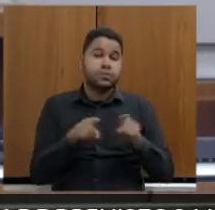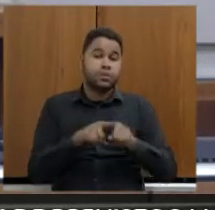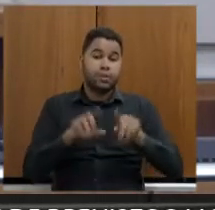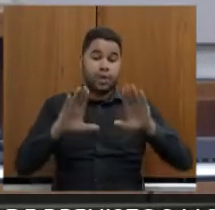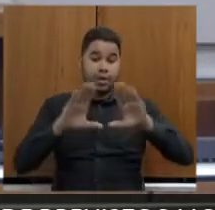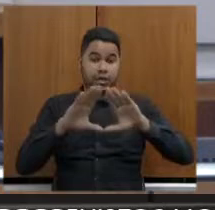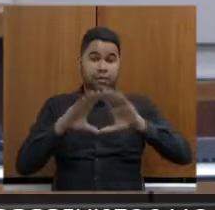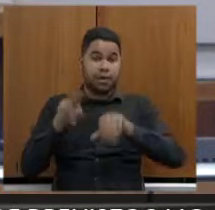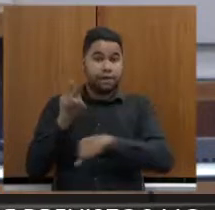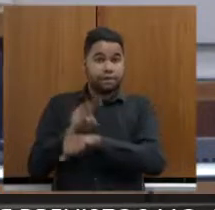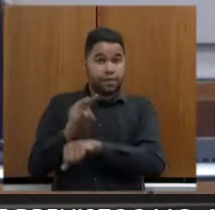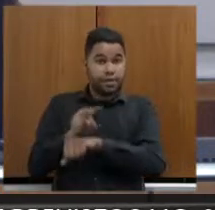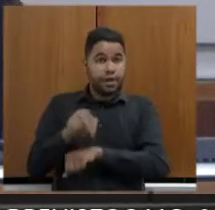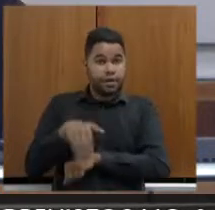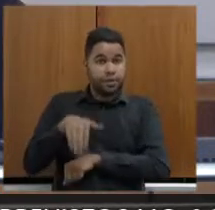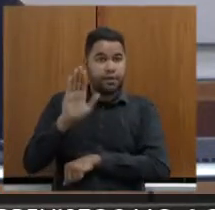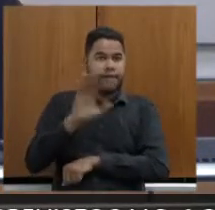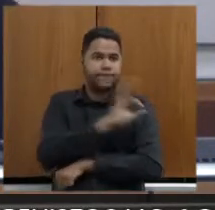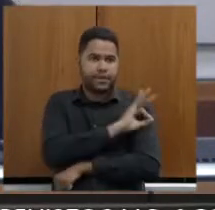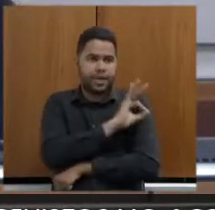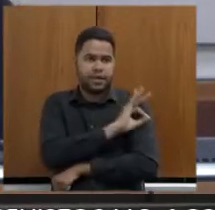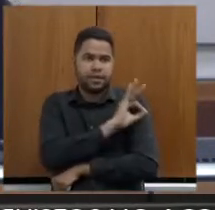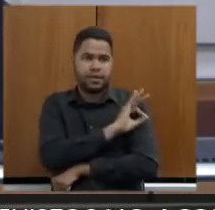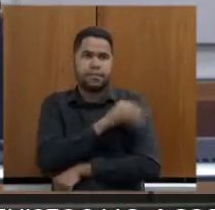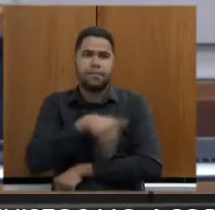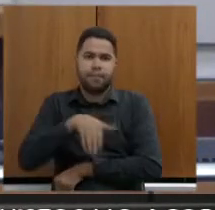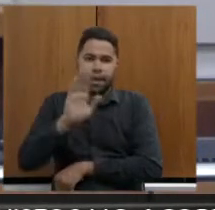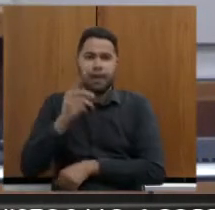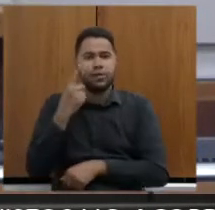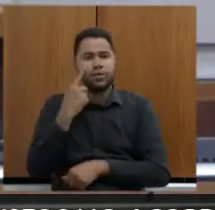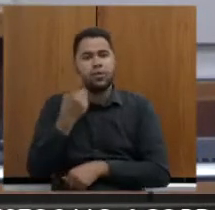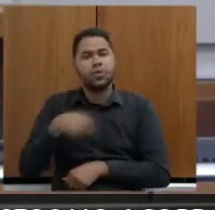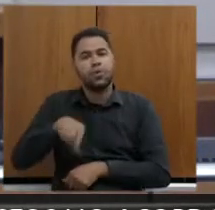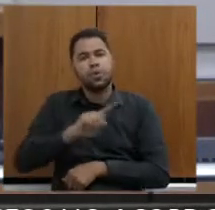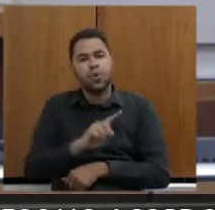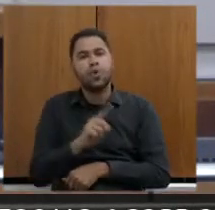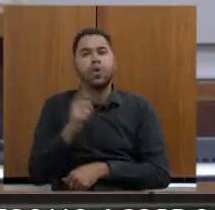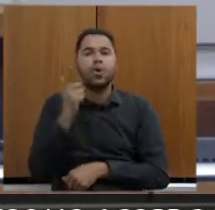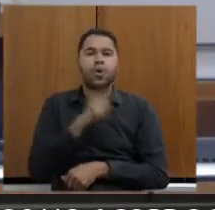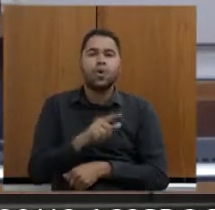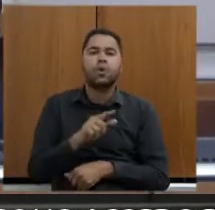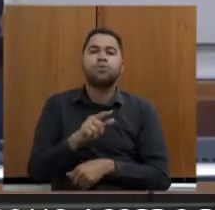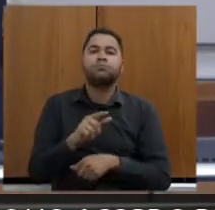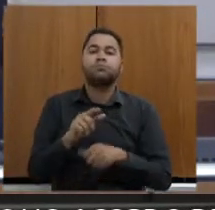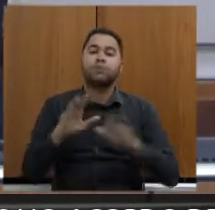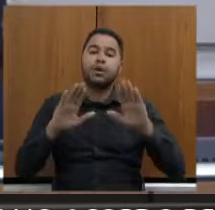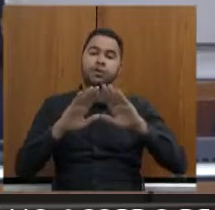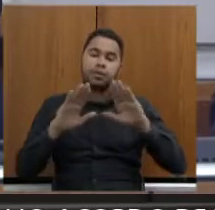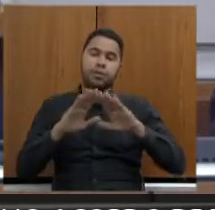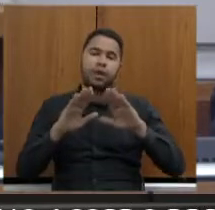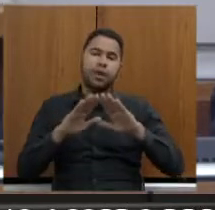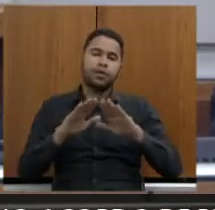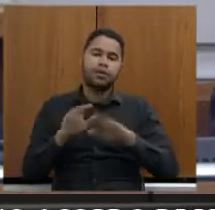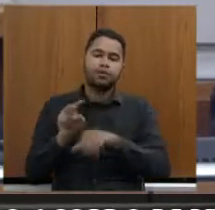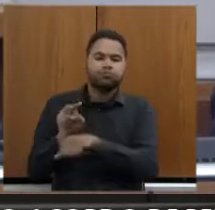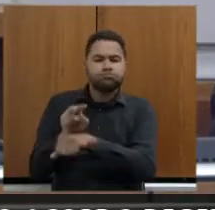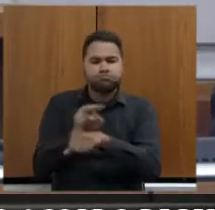fiscaliza mais, poder prestar contas, mostrando que o que nos foi solicitado e determinado pela Assembleia está sendo cumprido.